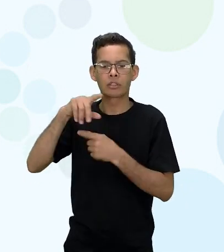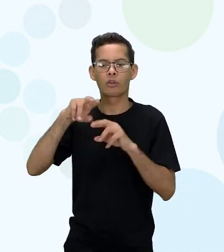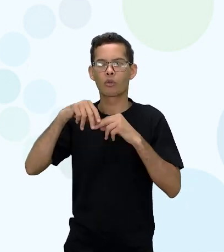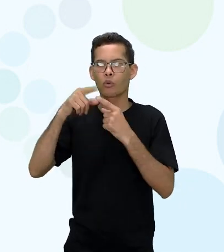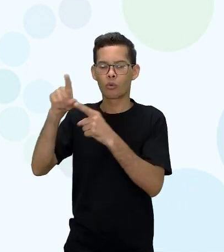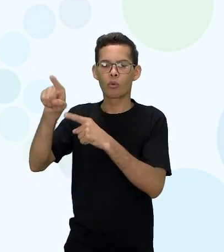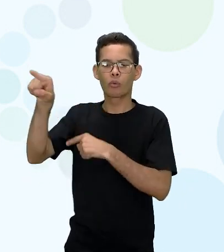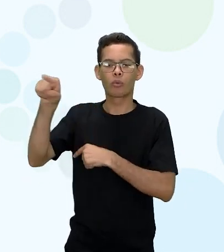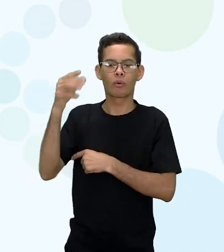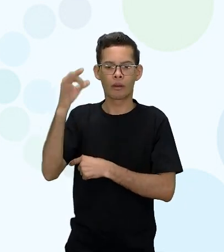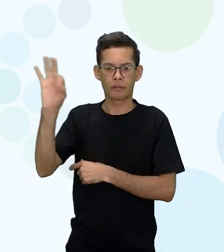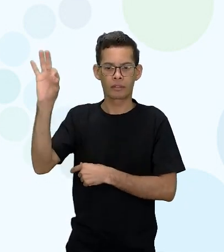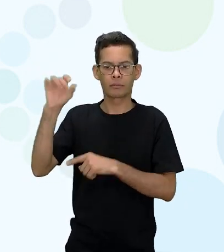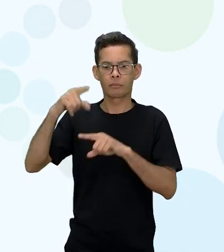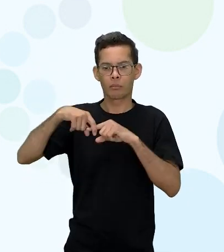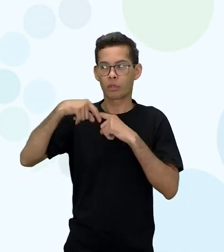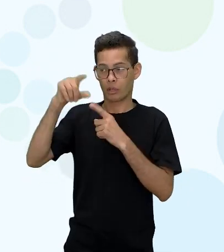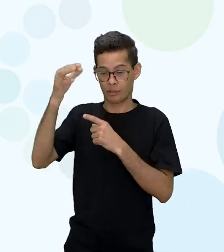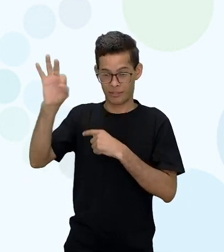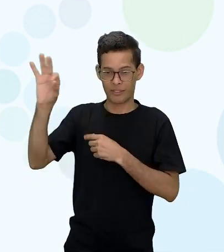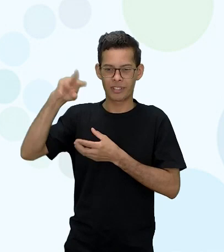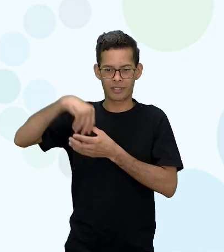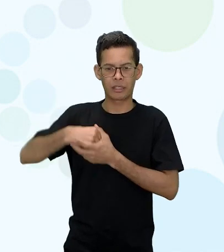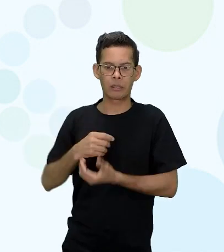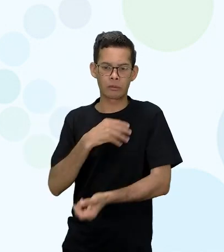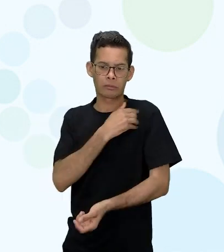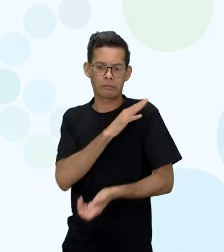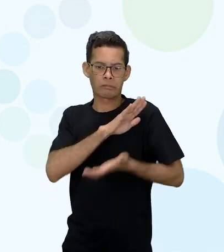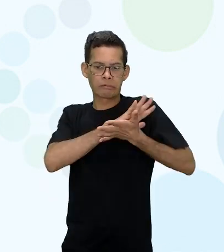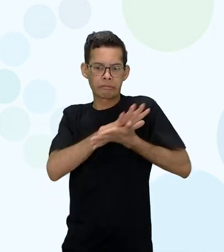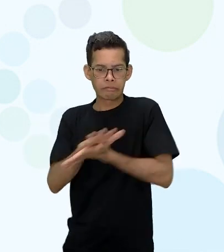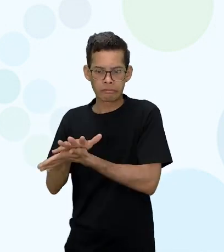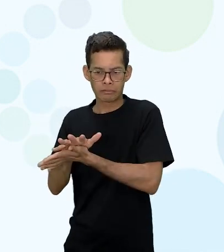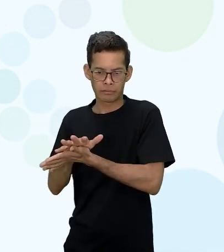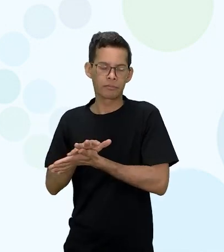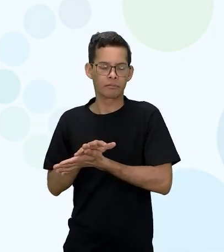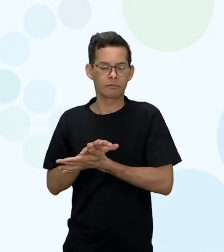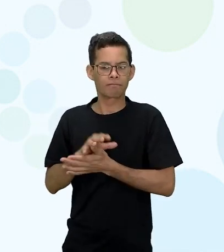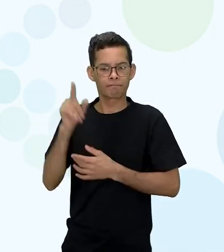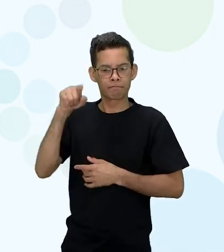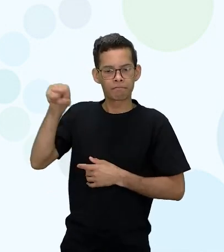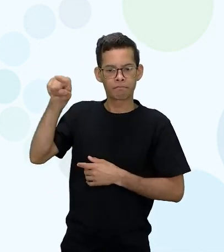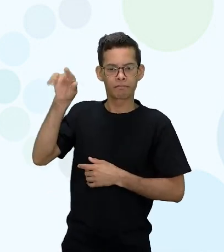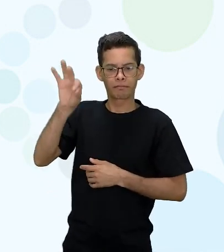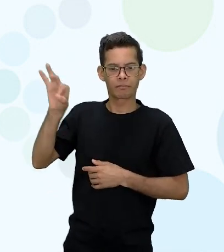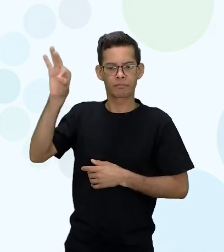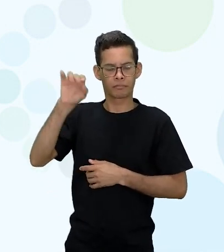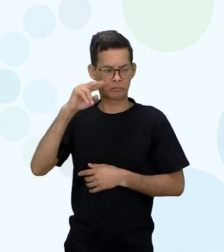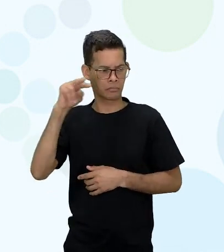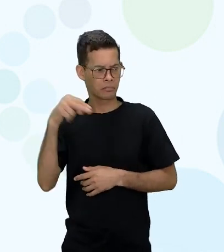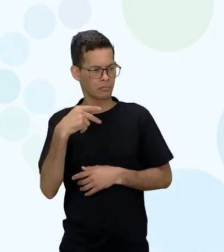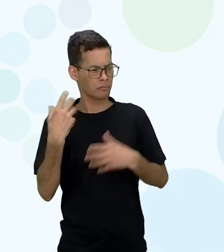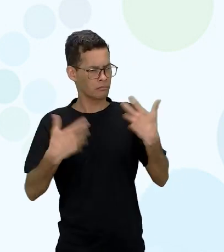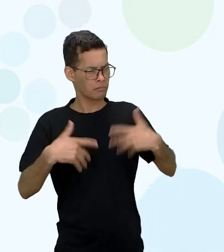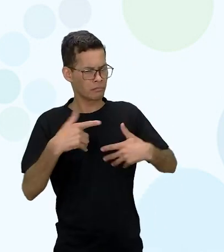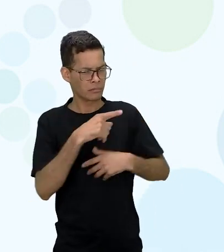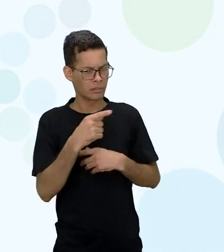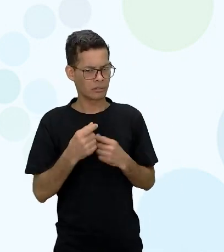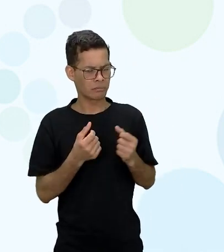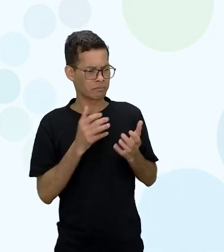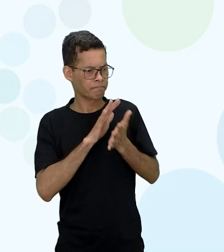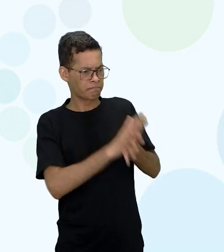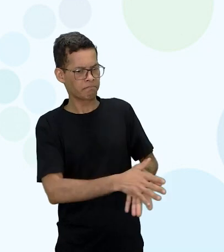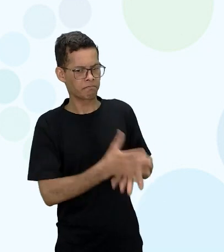seus relatos sobre o racismo velado, em olhares franceses de estranhamento e